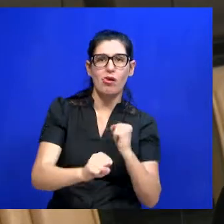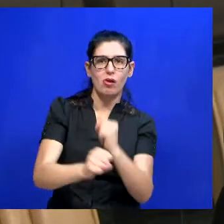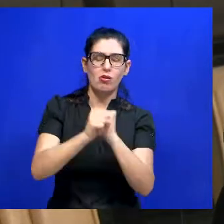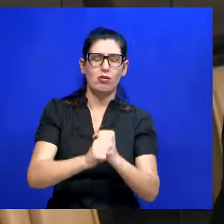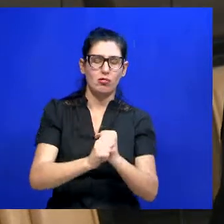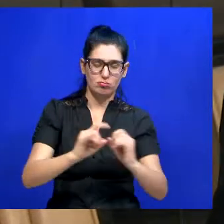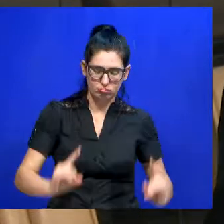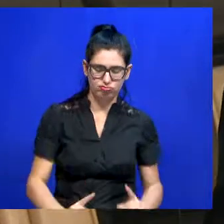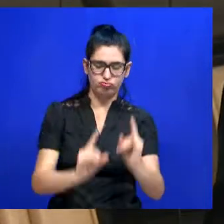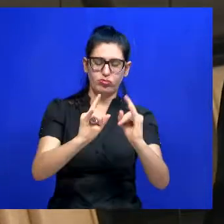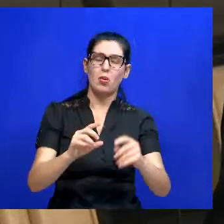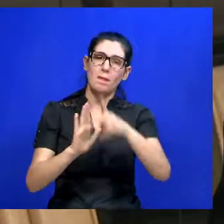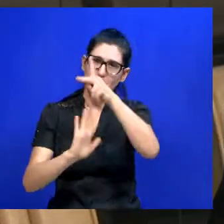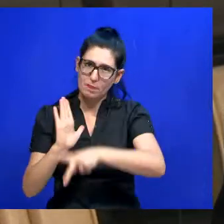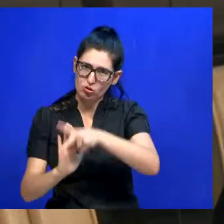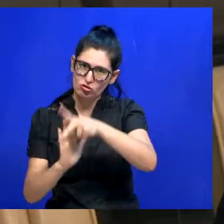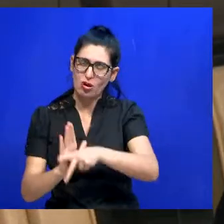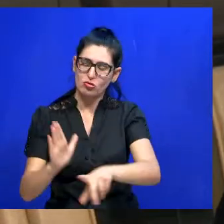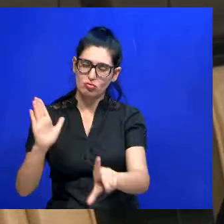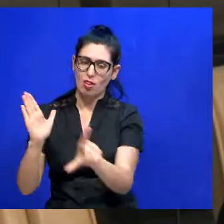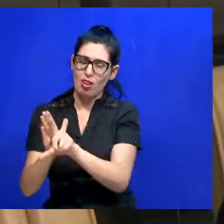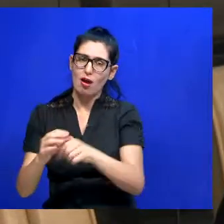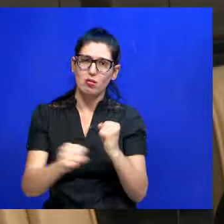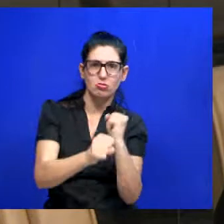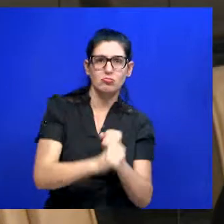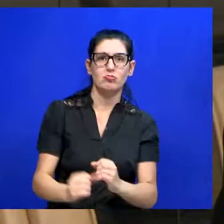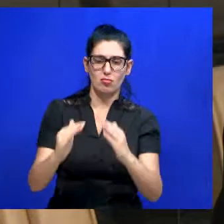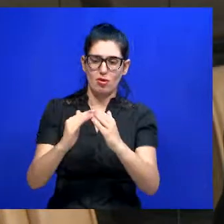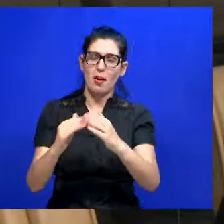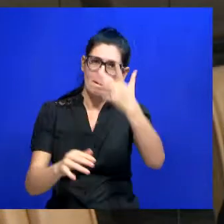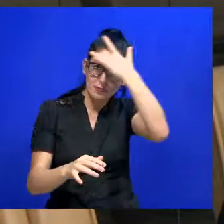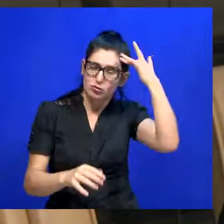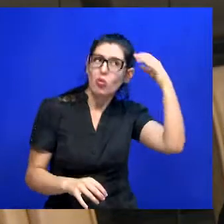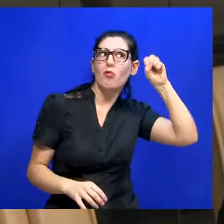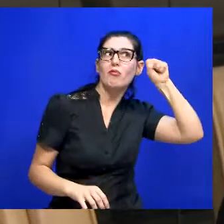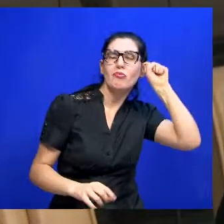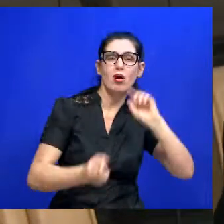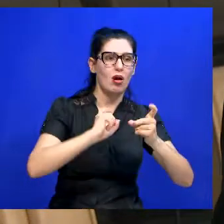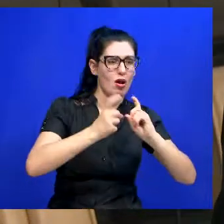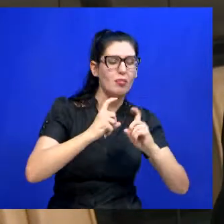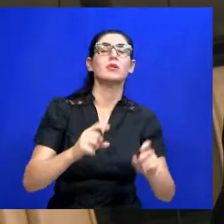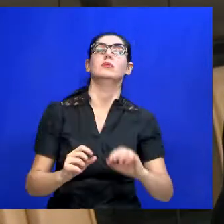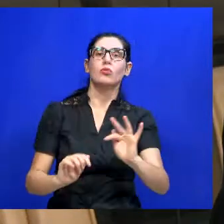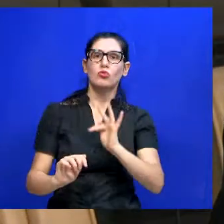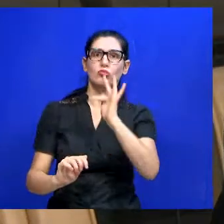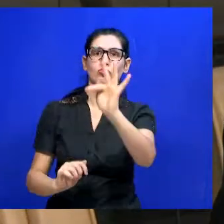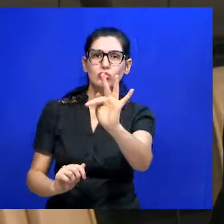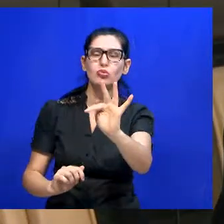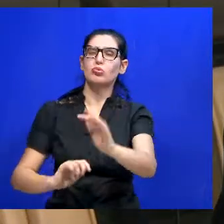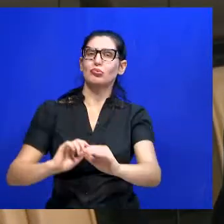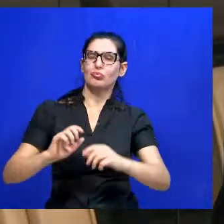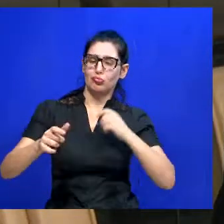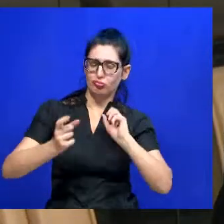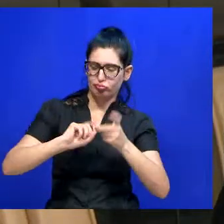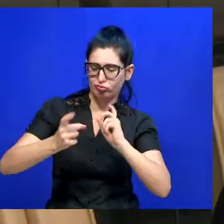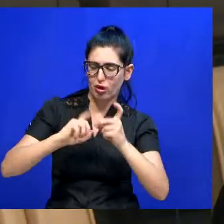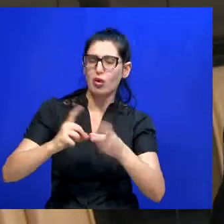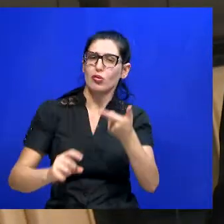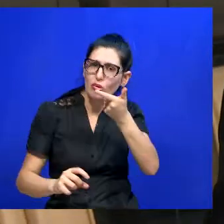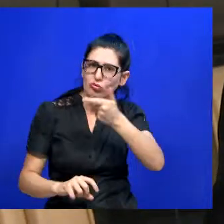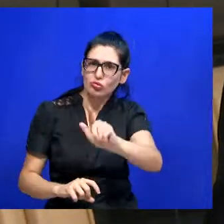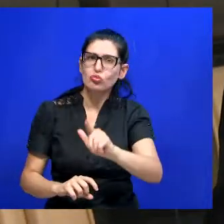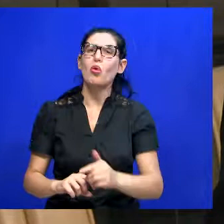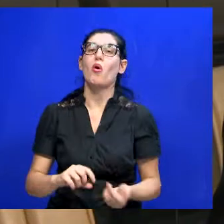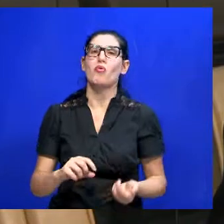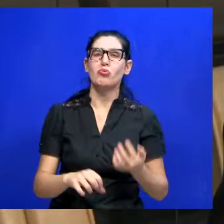de lei. Então, os vereadores ouviram as reclamações e decidiram, então, agendar uma reunião nos próximos dias para debater um pouco mais a